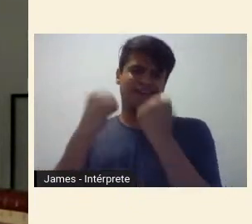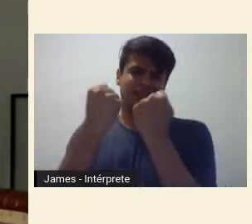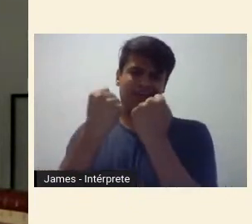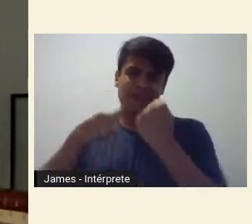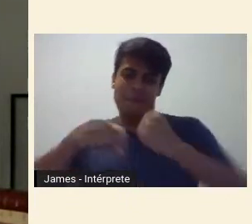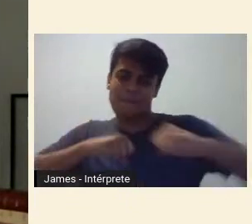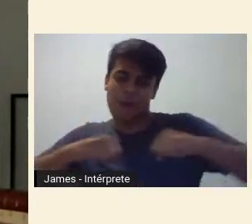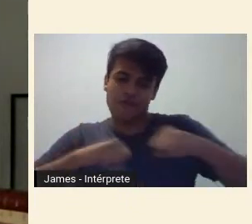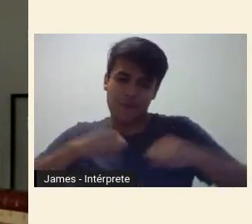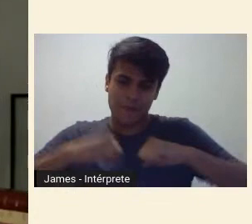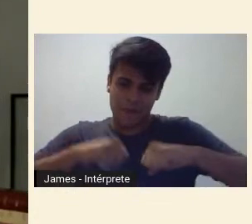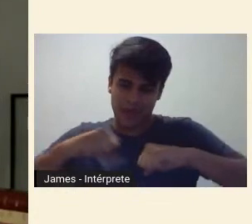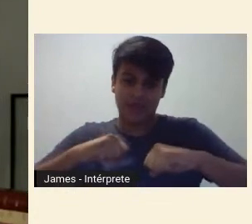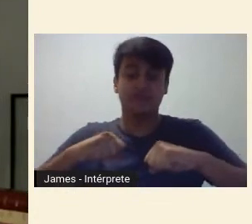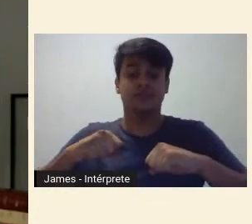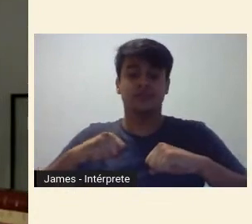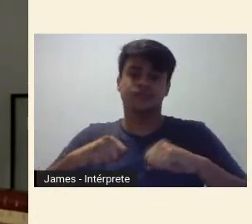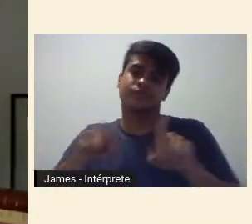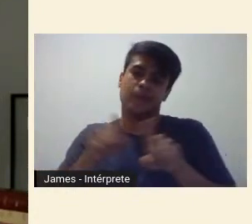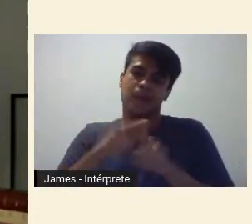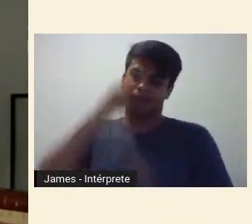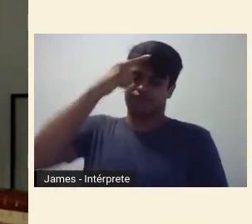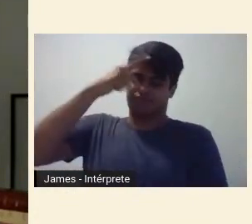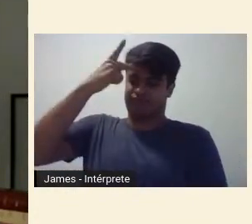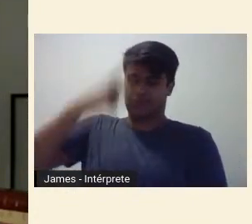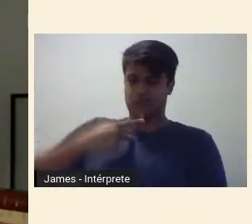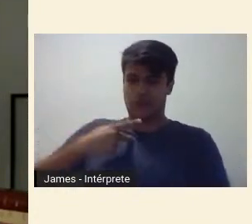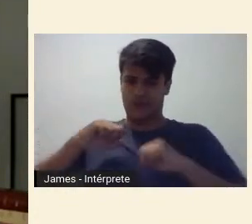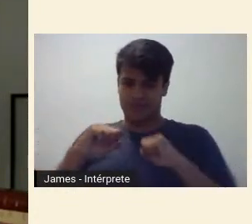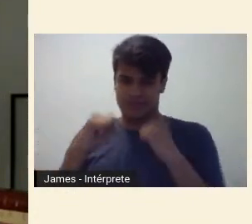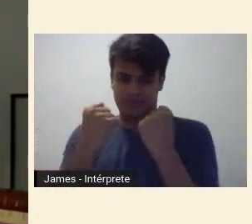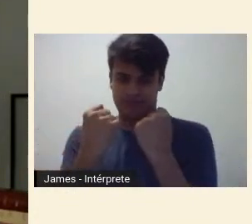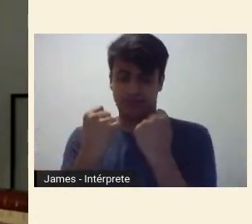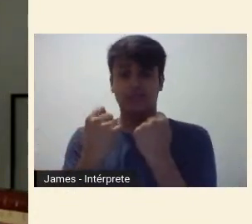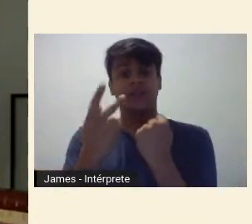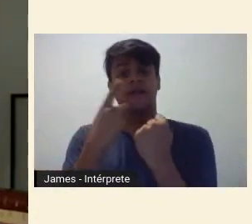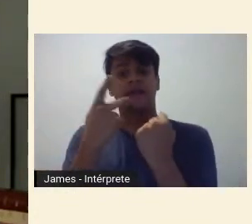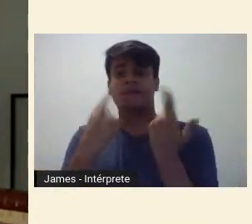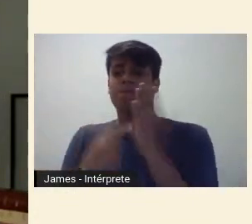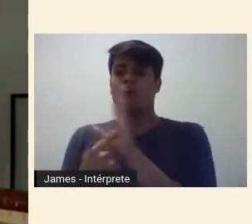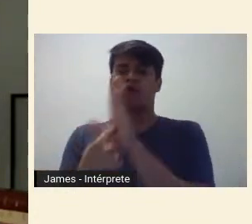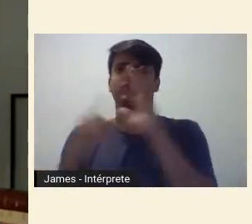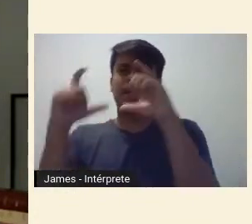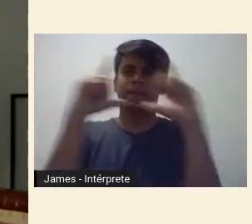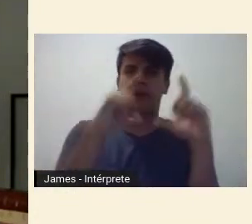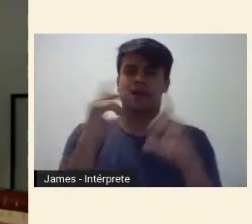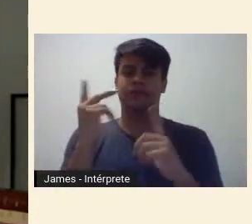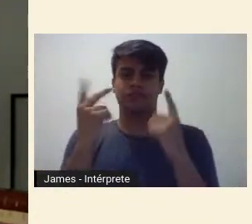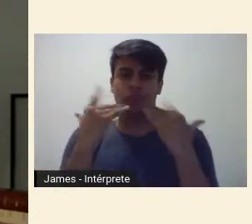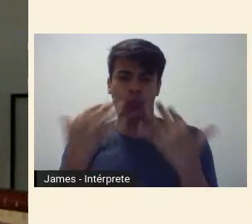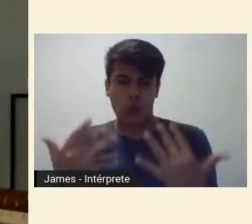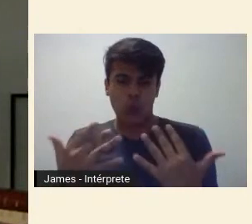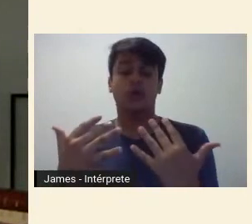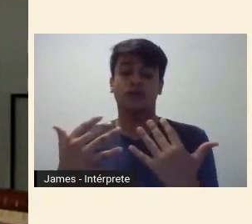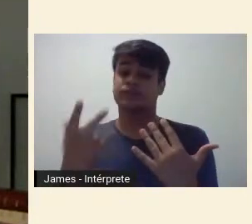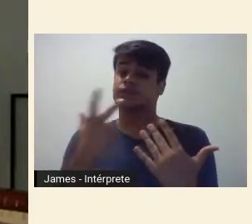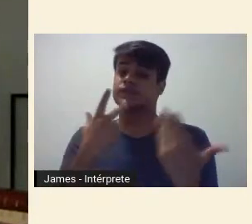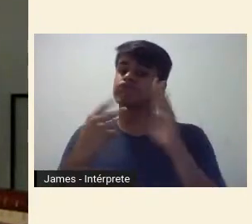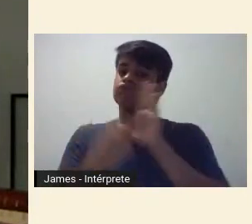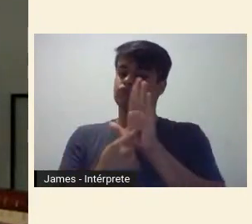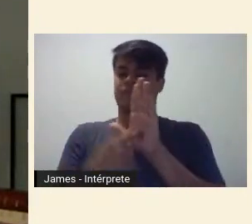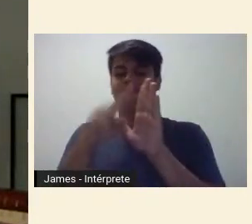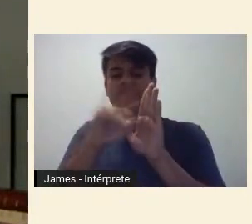imagens sonoras e luminosas para dar a ideia de que o tempo seria decisivo na apreensão de um legado. Cito Mário, abro aspas,